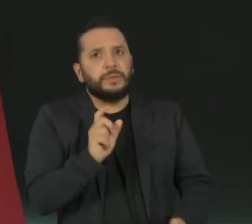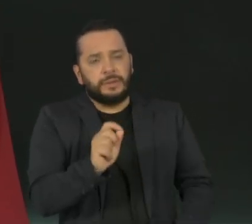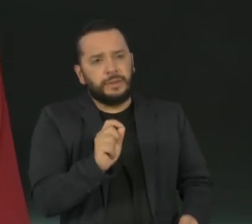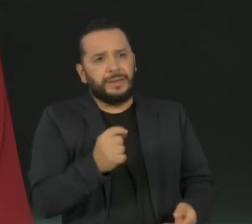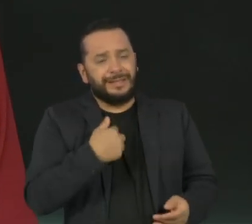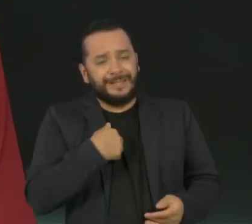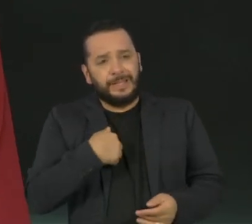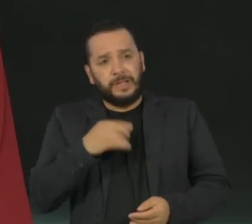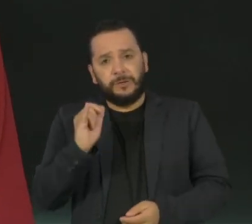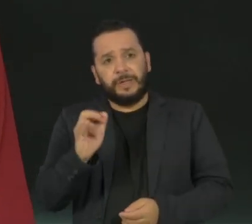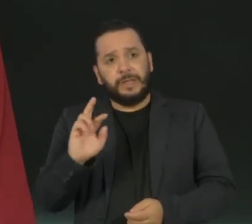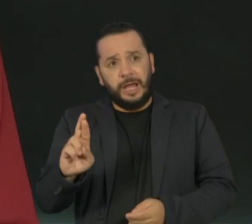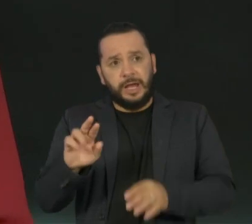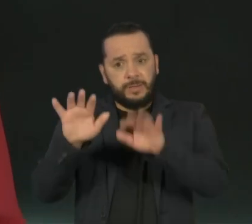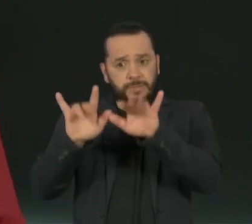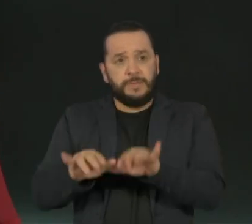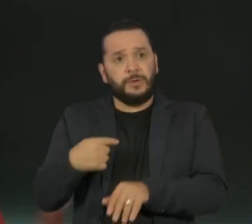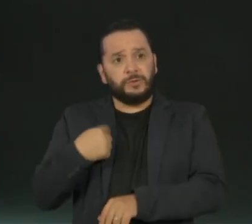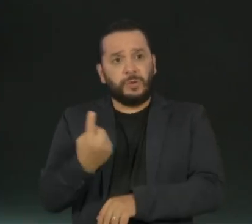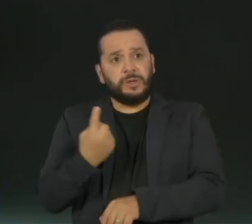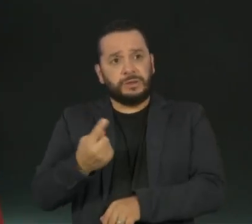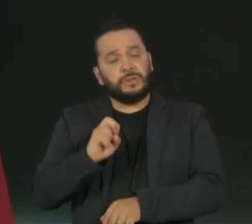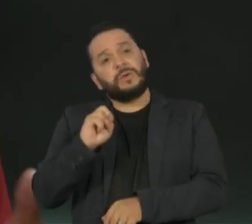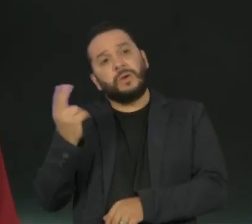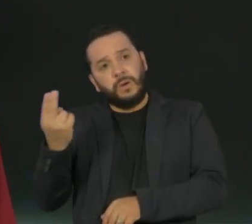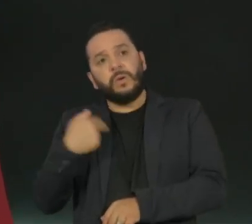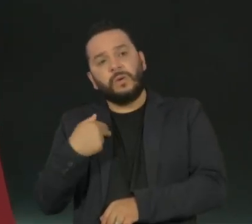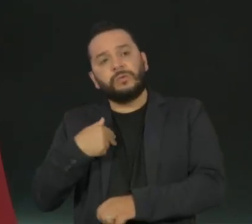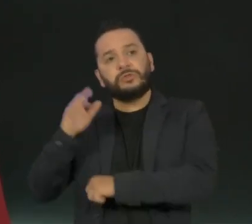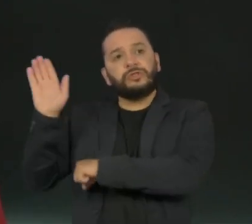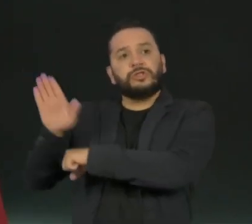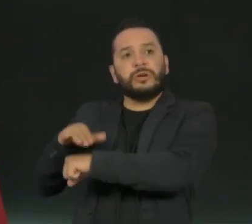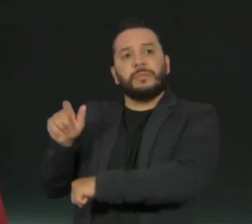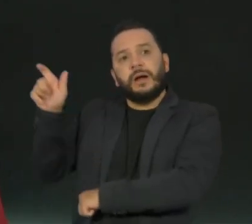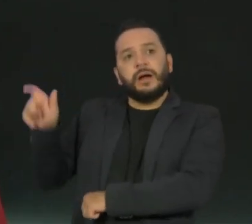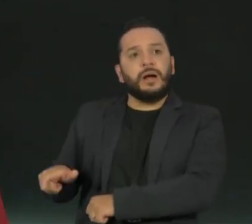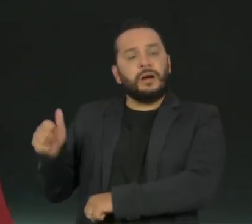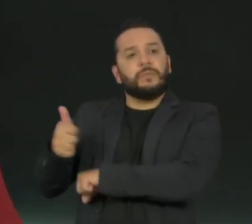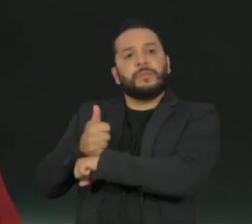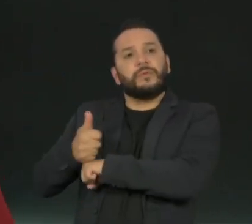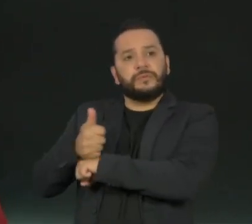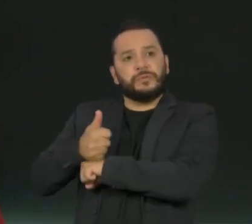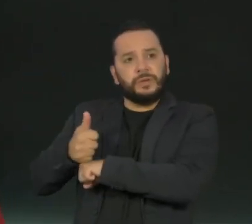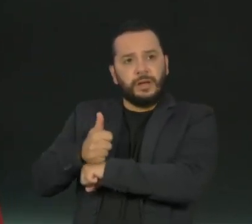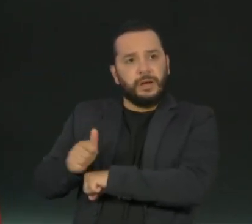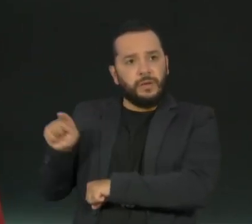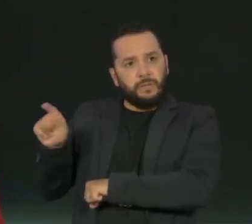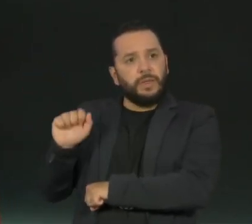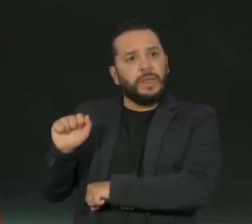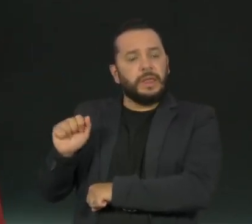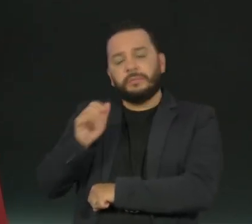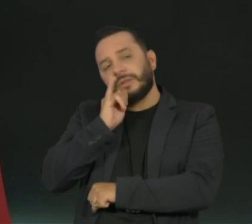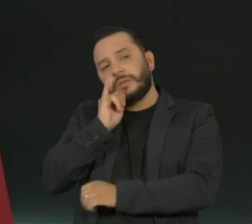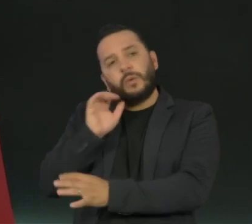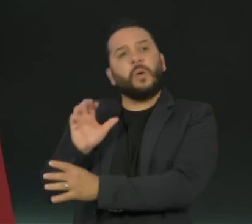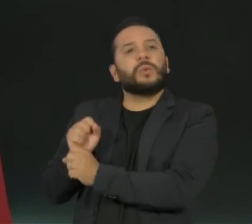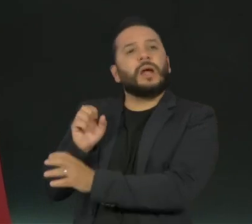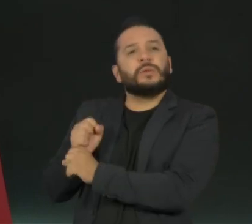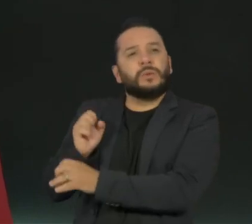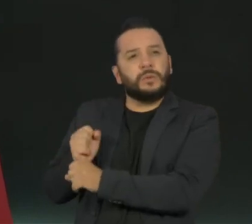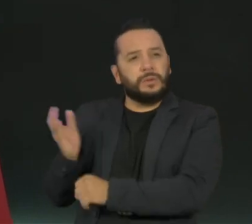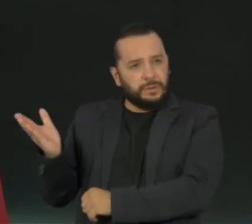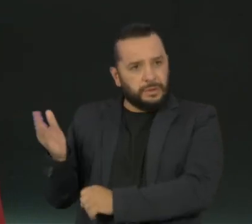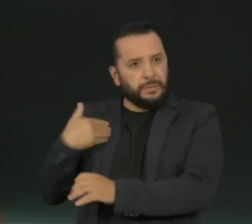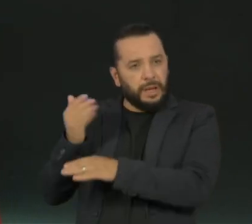fazer a declaração sozinho ou contar com o serviço de um profissional, de um contador